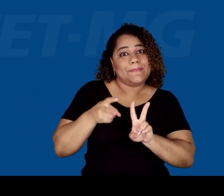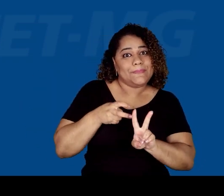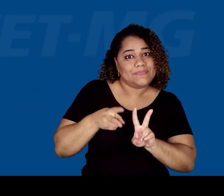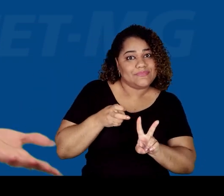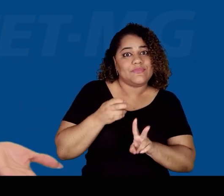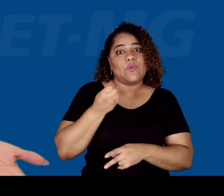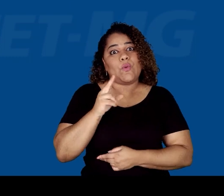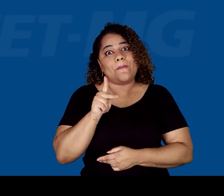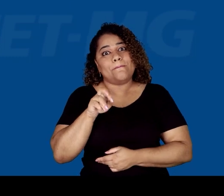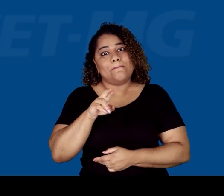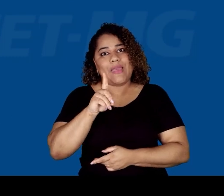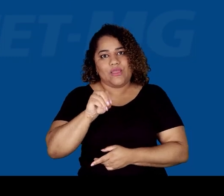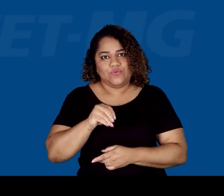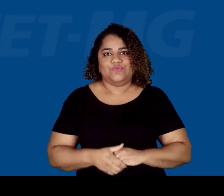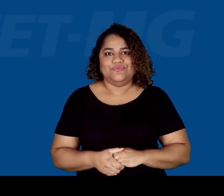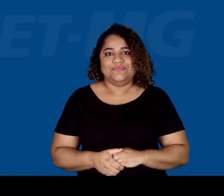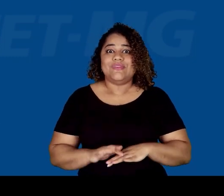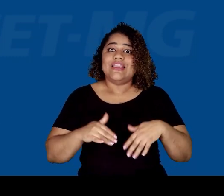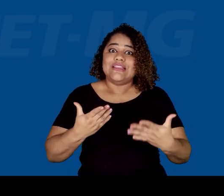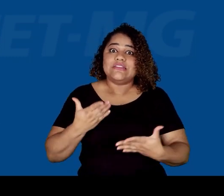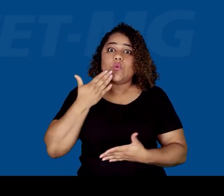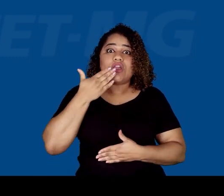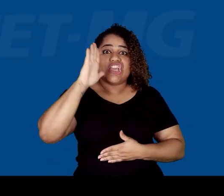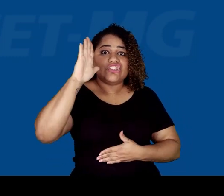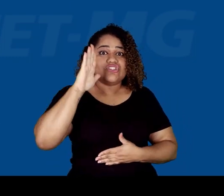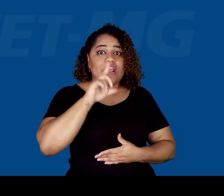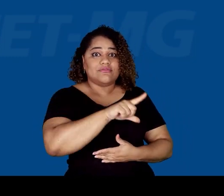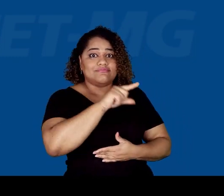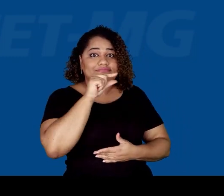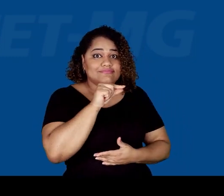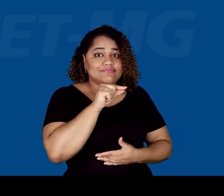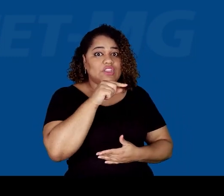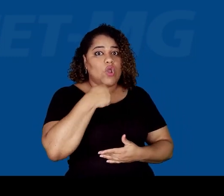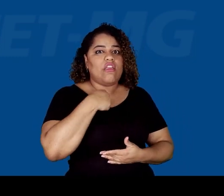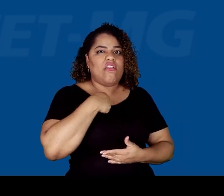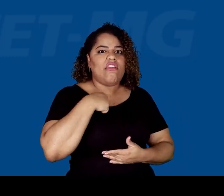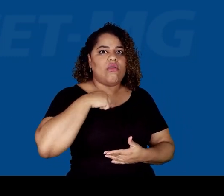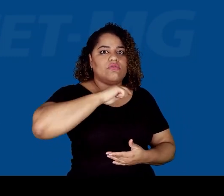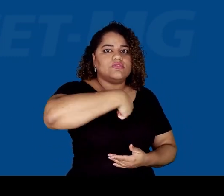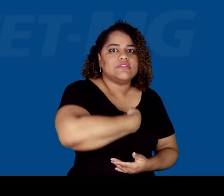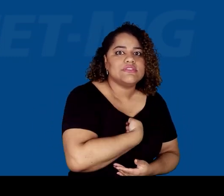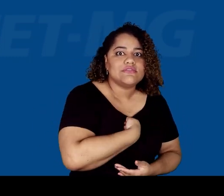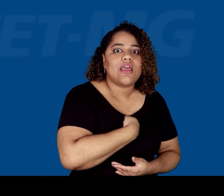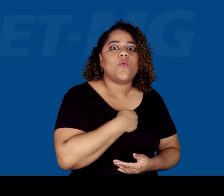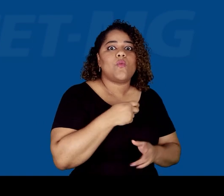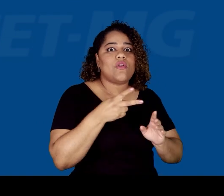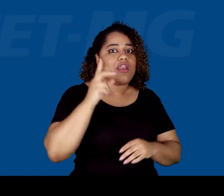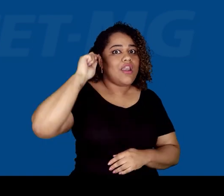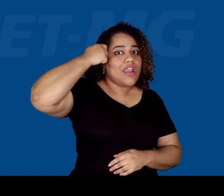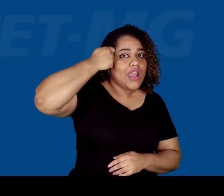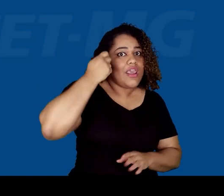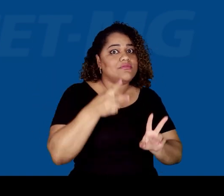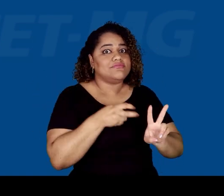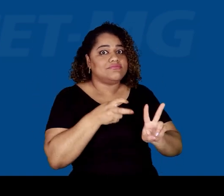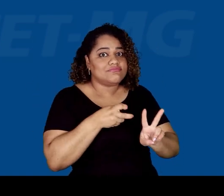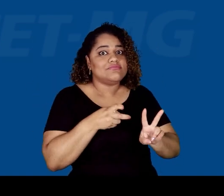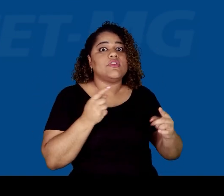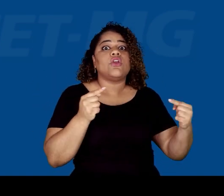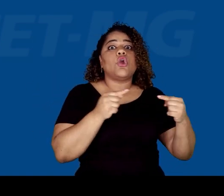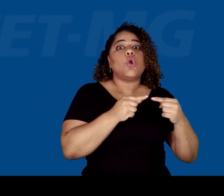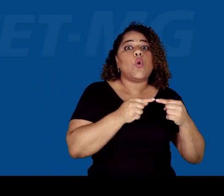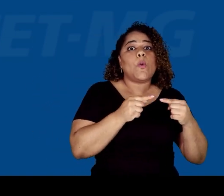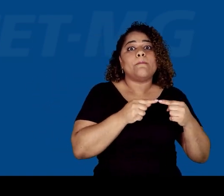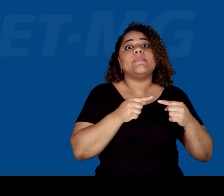de pessoa negra, preta ou parda. Desta forma, todos os candidatos que fizerem essa opção serão analisados por uma banca,